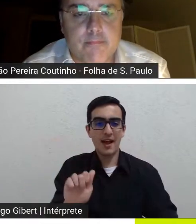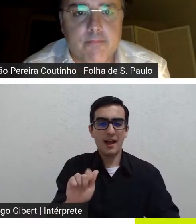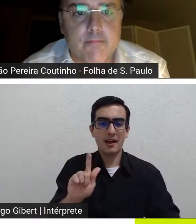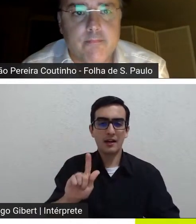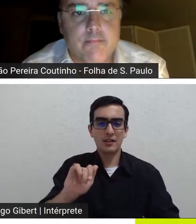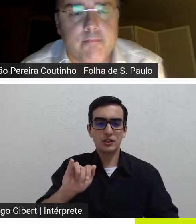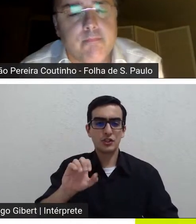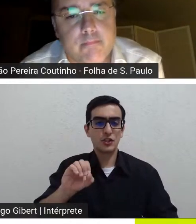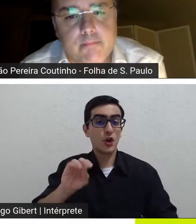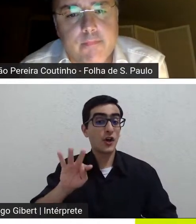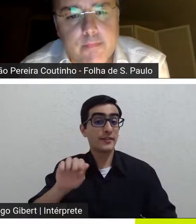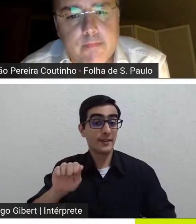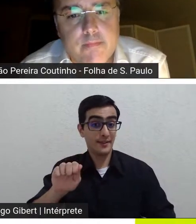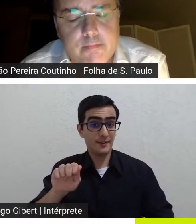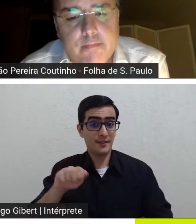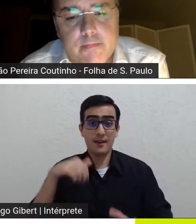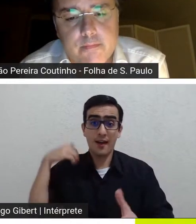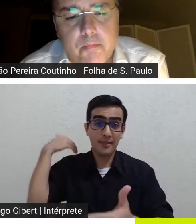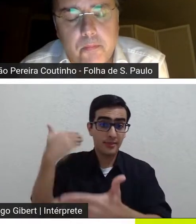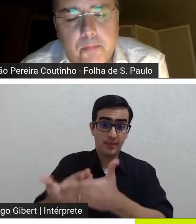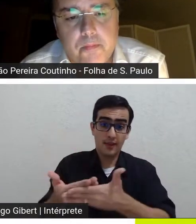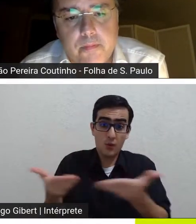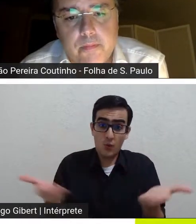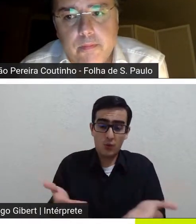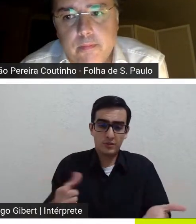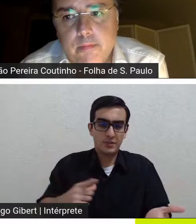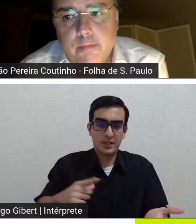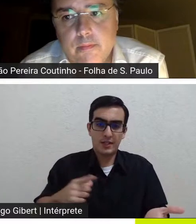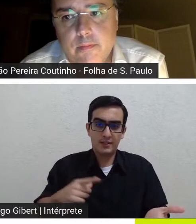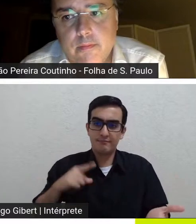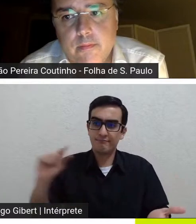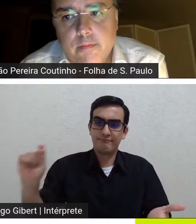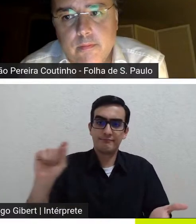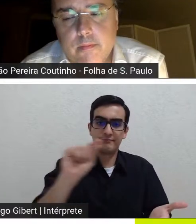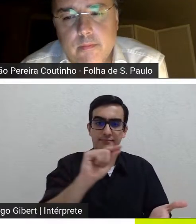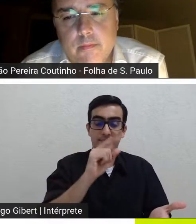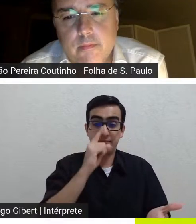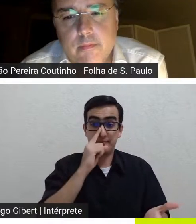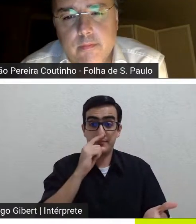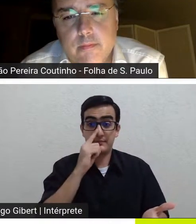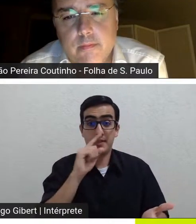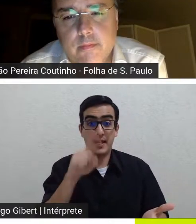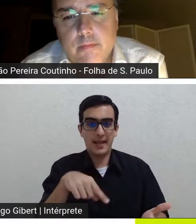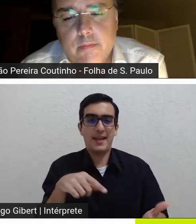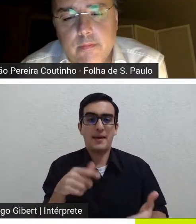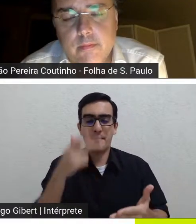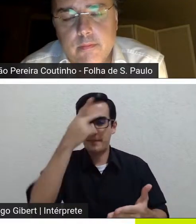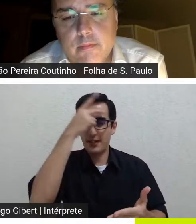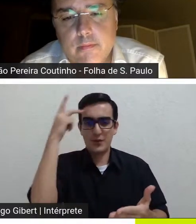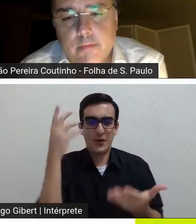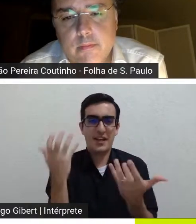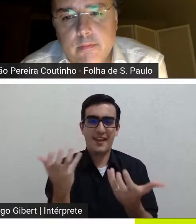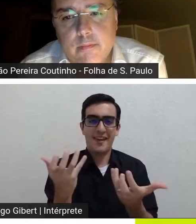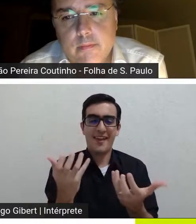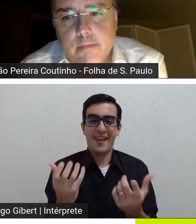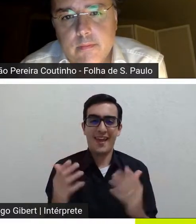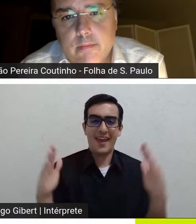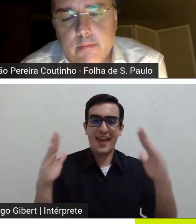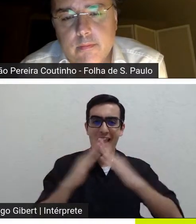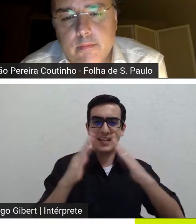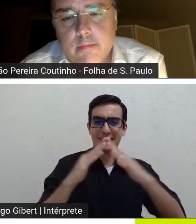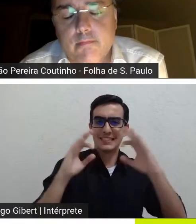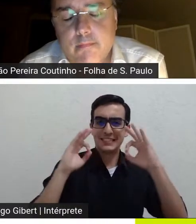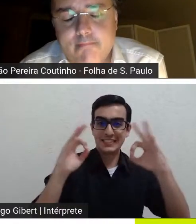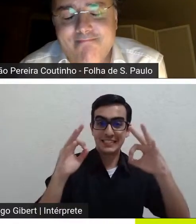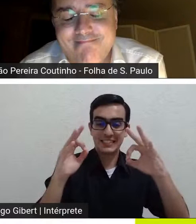existem não é mesmo e esse sim eu acho que querem aquela casa maravilhosa os relógios